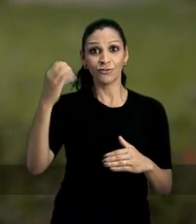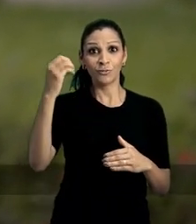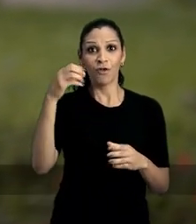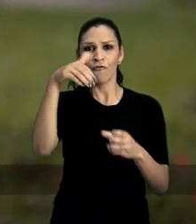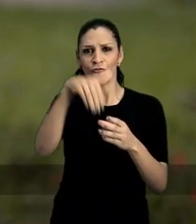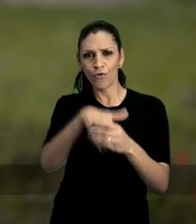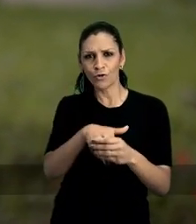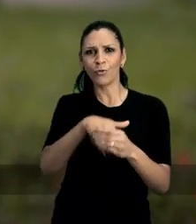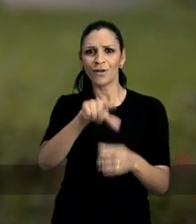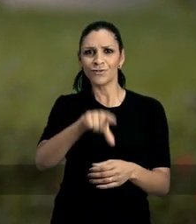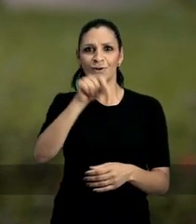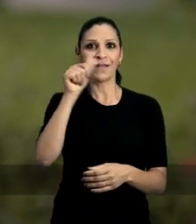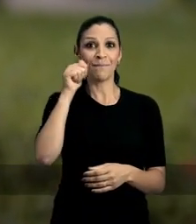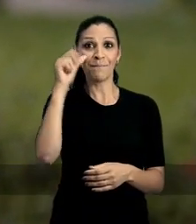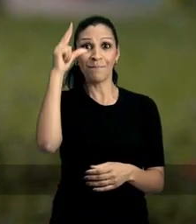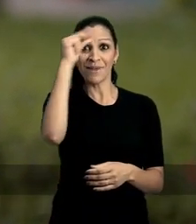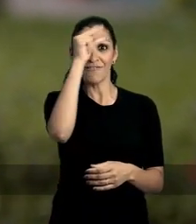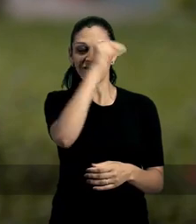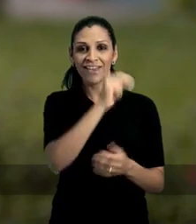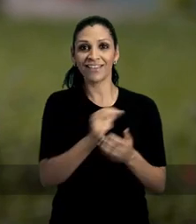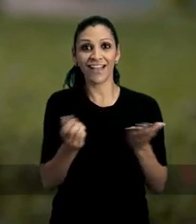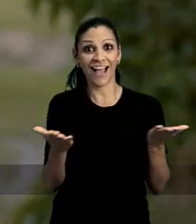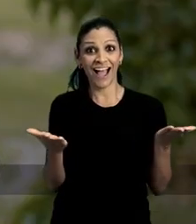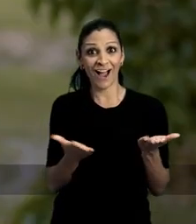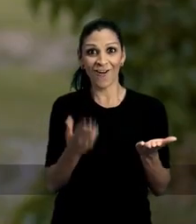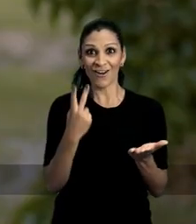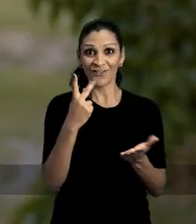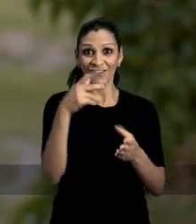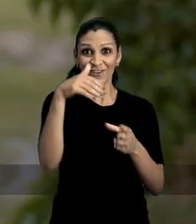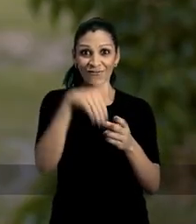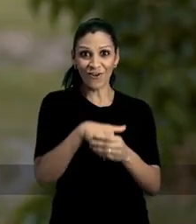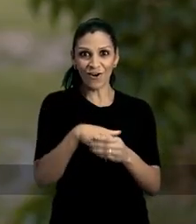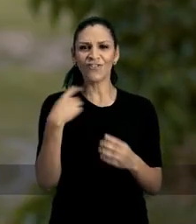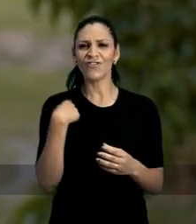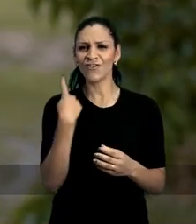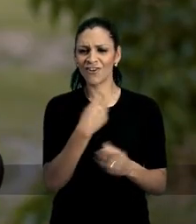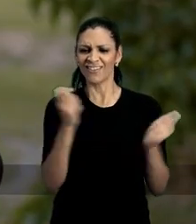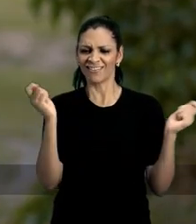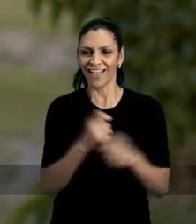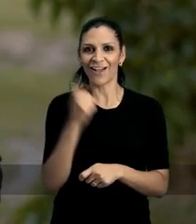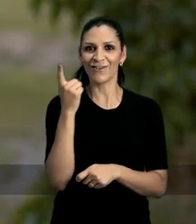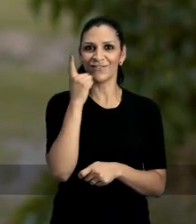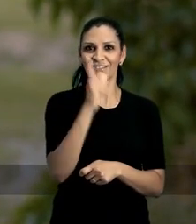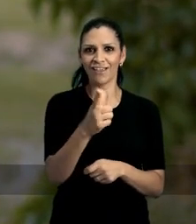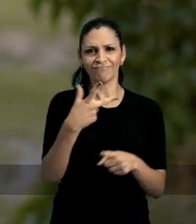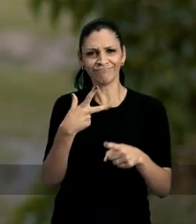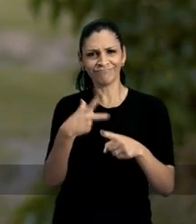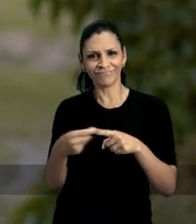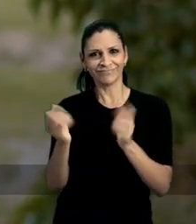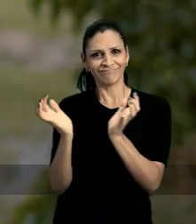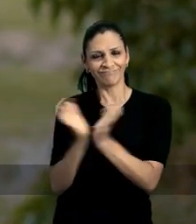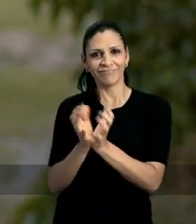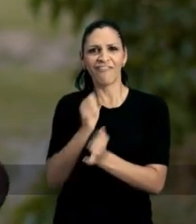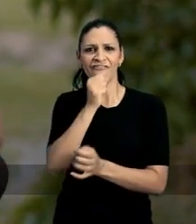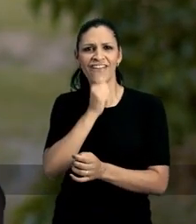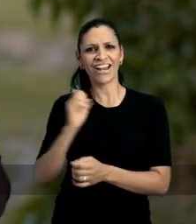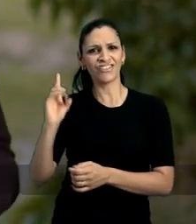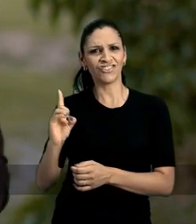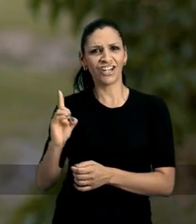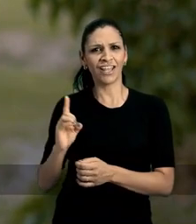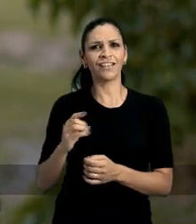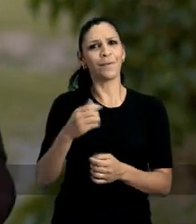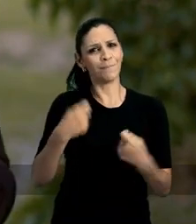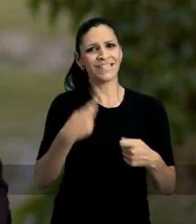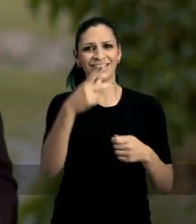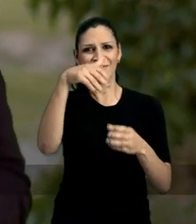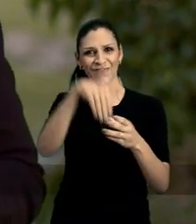da cidade votou para eleger uma prefeita. Agora, com o teu voto, a gente vai conseguir. Derrotar a turma da velha